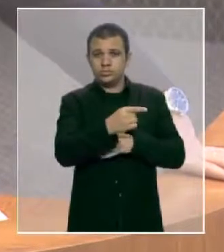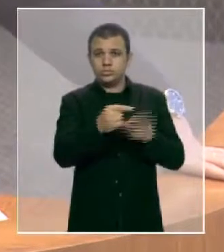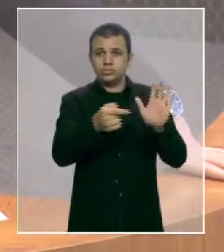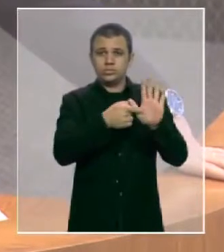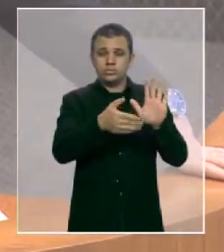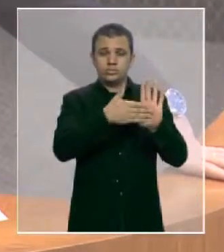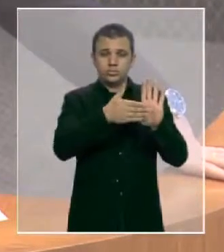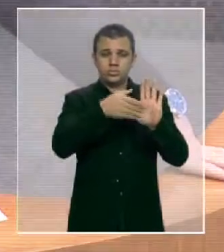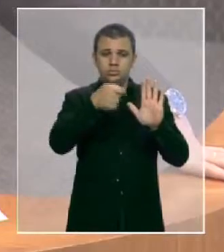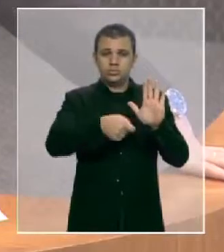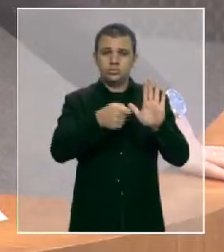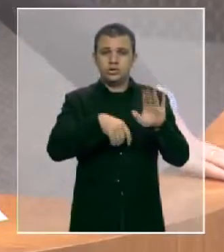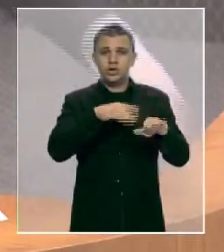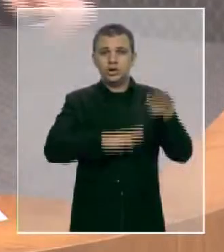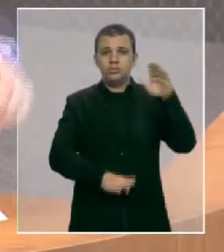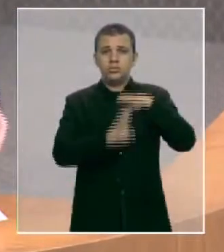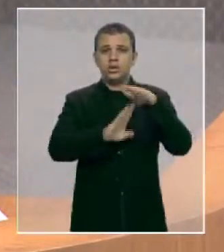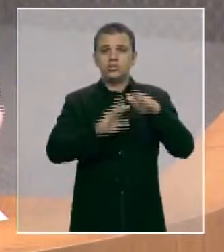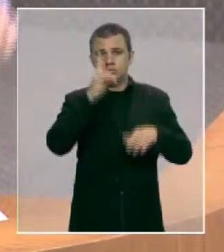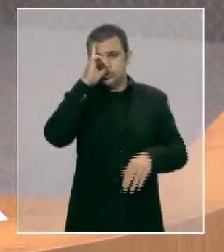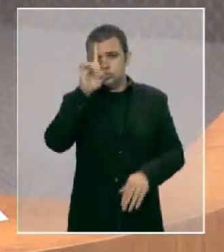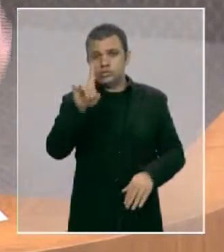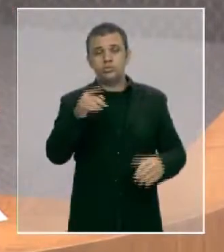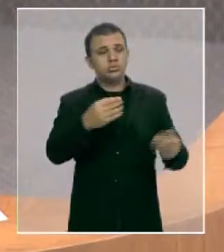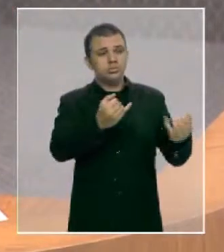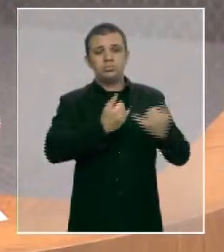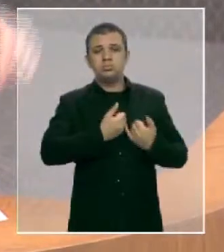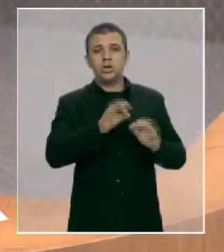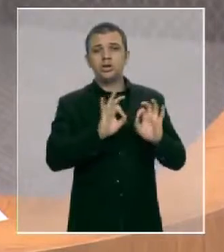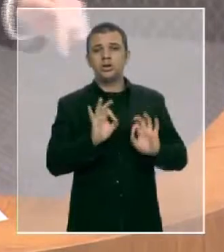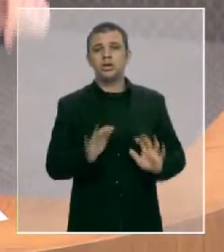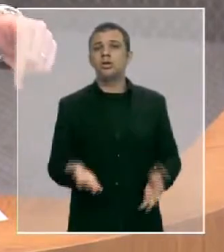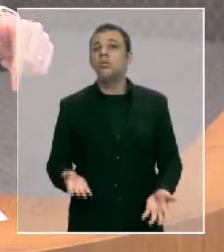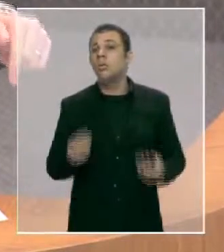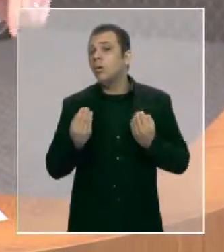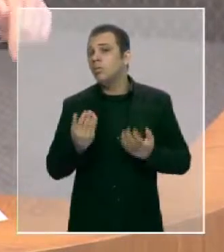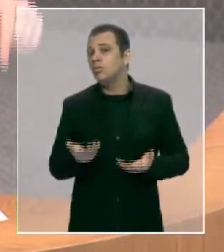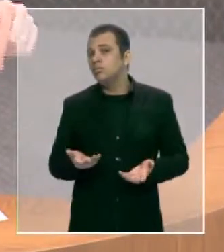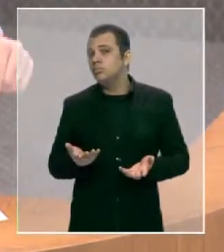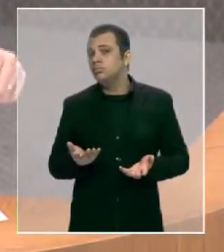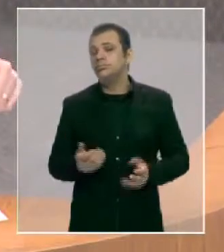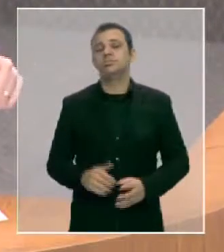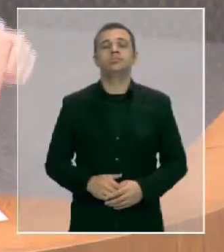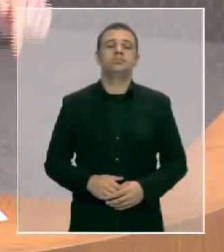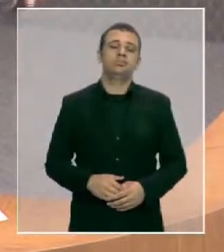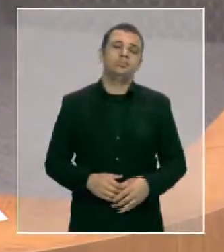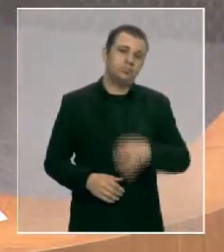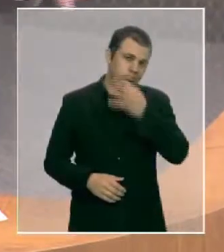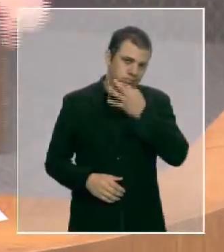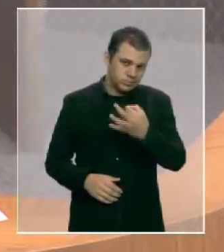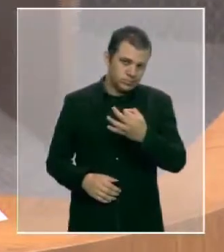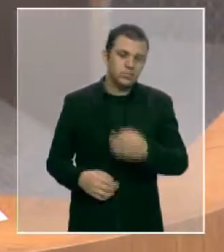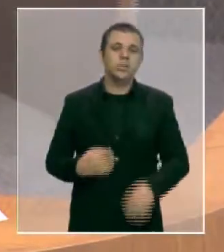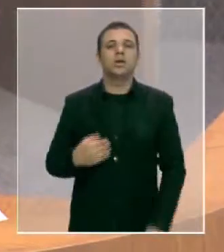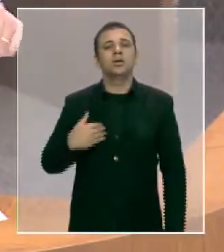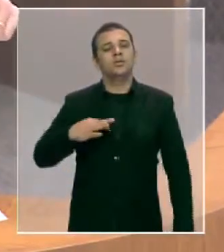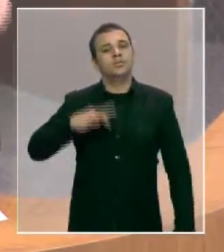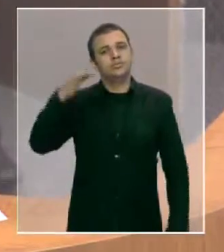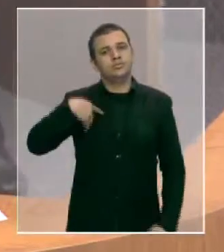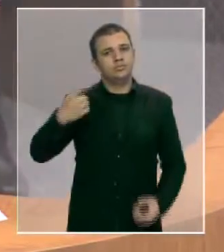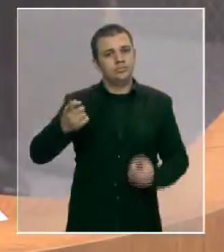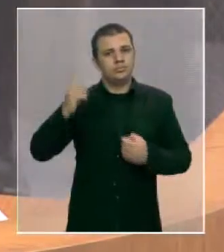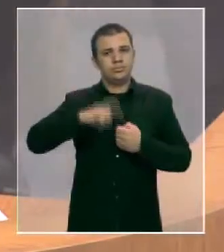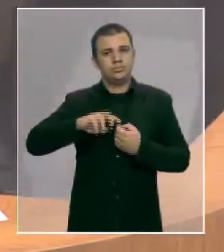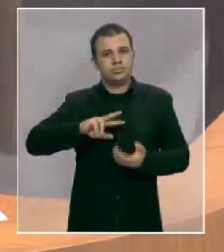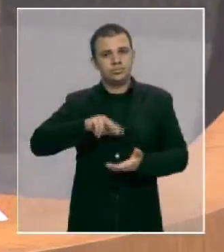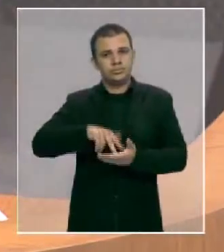exige? Então, eu acho, eu vou retornar a esta tribuna para rebater alguns pontos